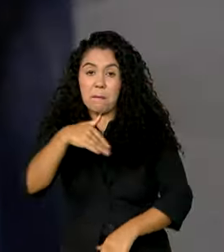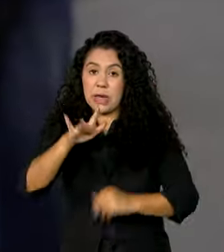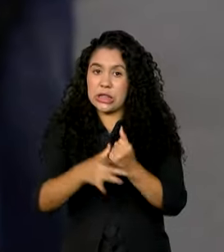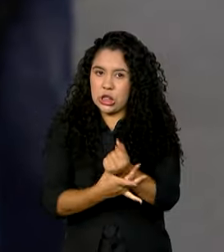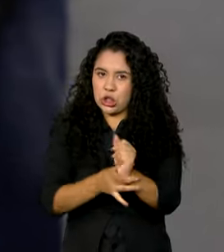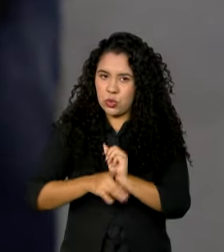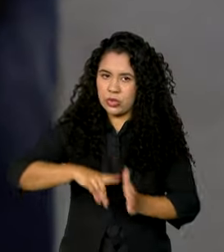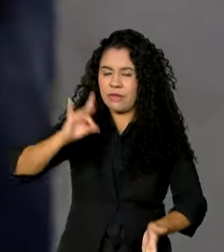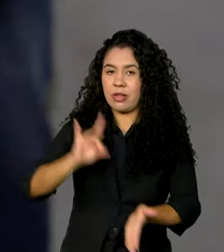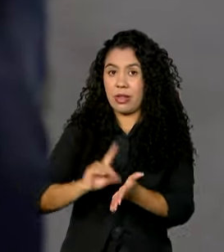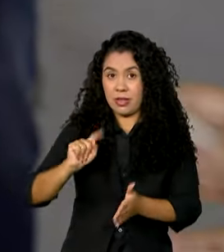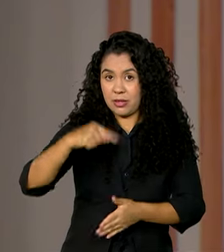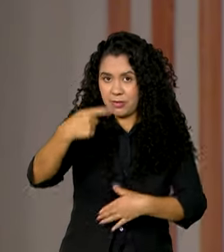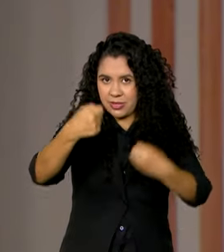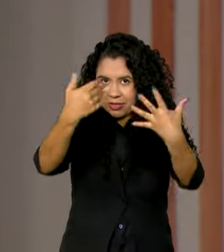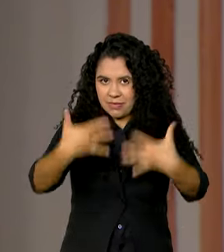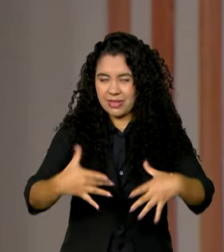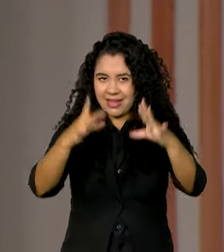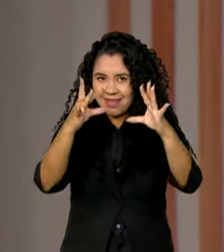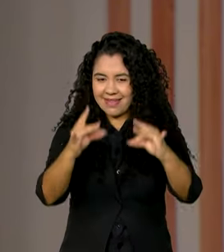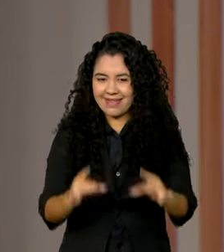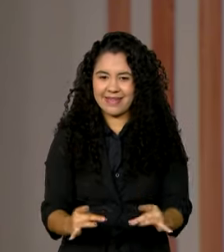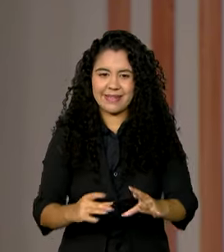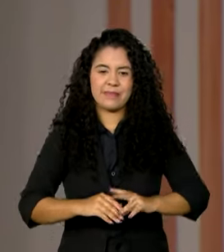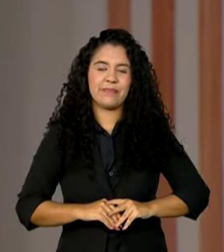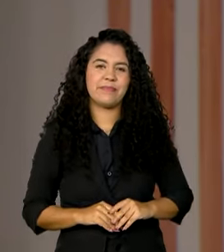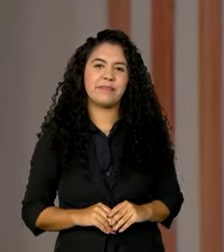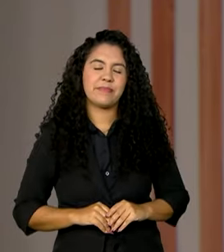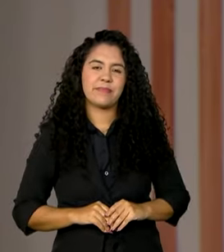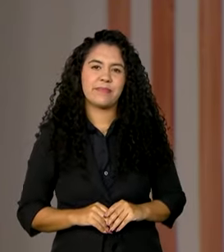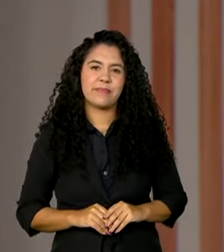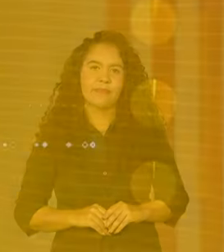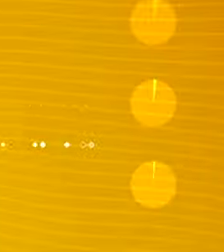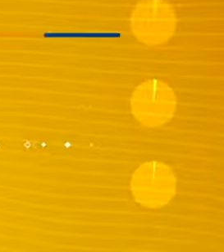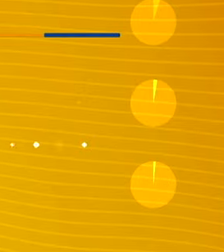segura e eficiente. Os detalhes você compere já já.